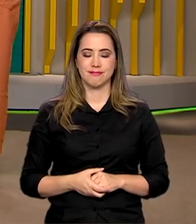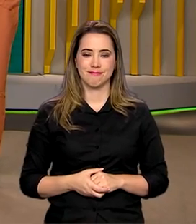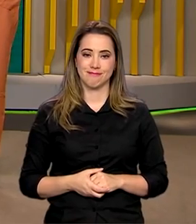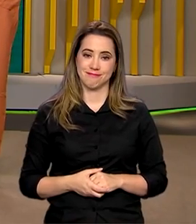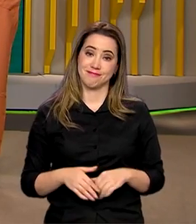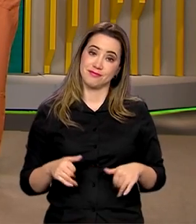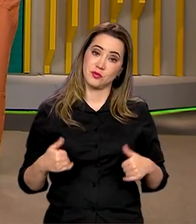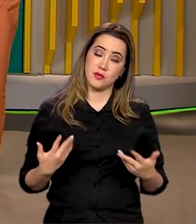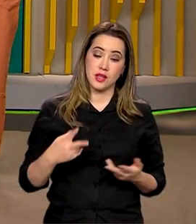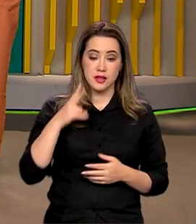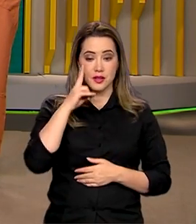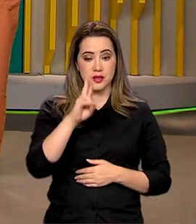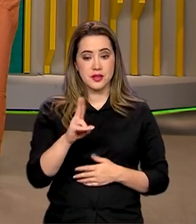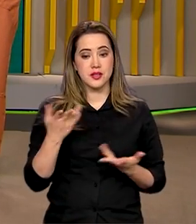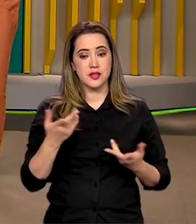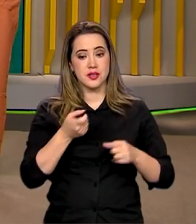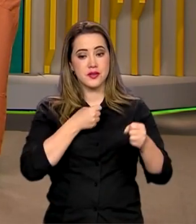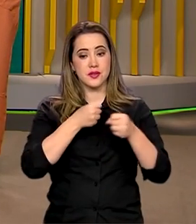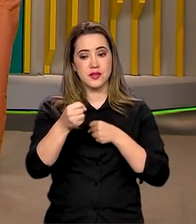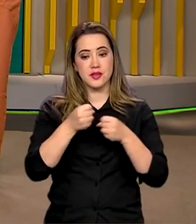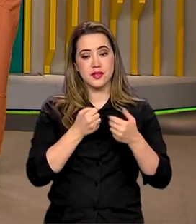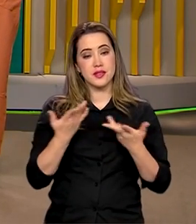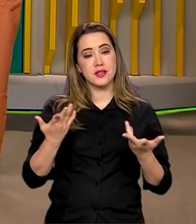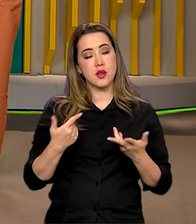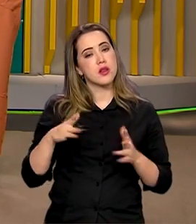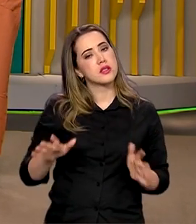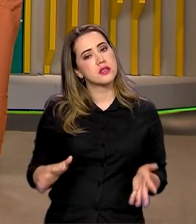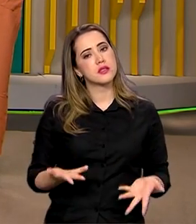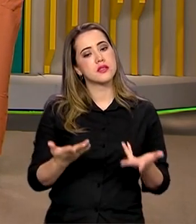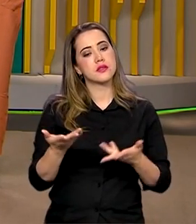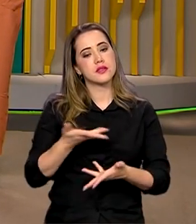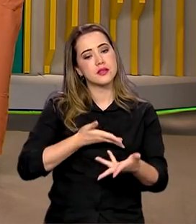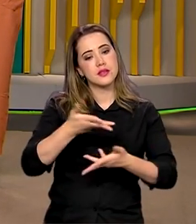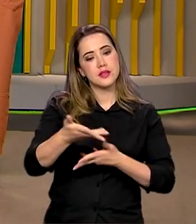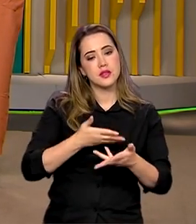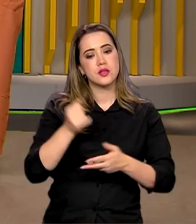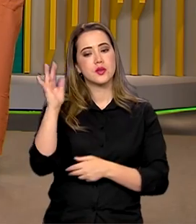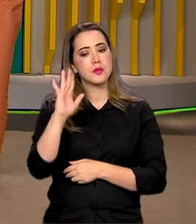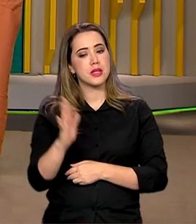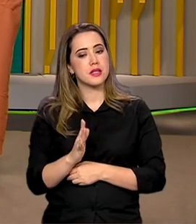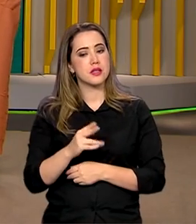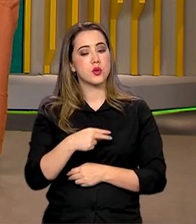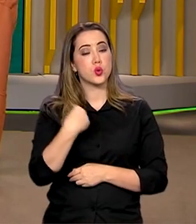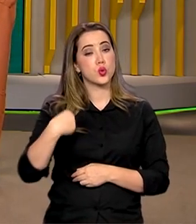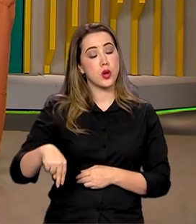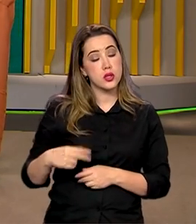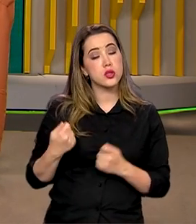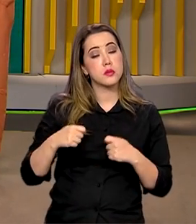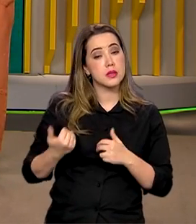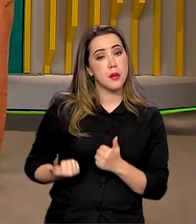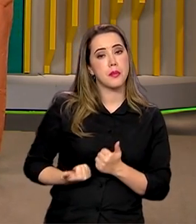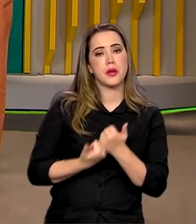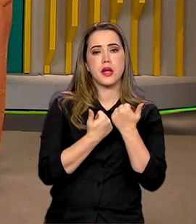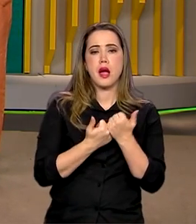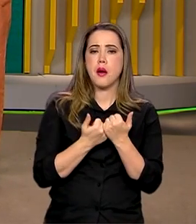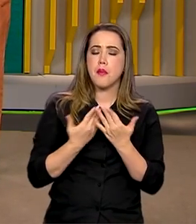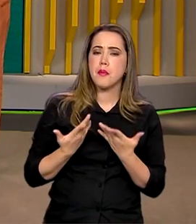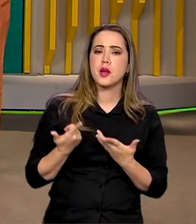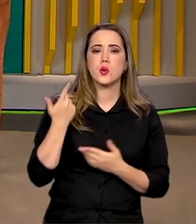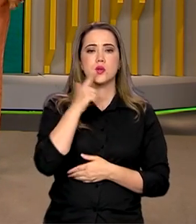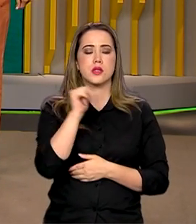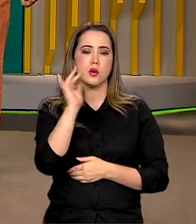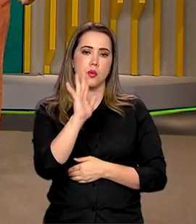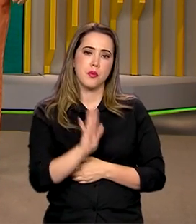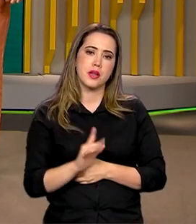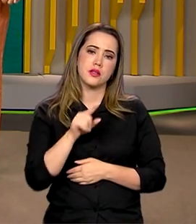E como a gente viu aí na reportagem, essa intensificação das relações entre Brasil e China deve contribuir para inserir o nosso país